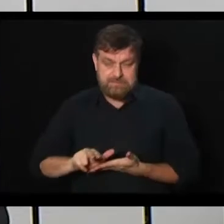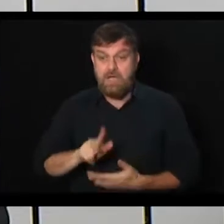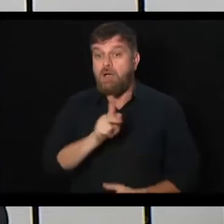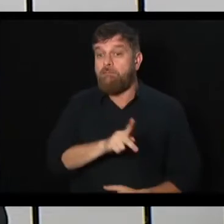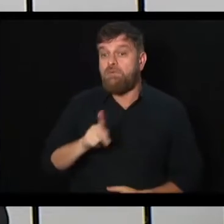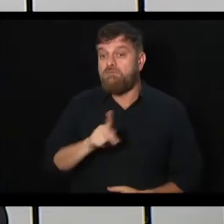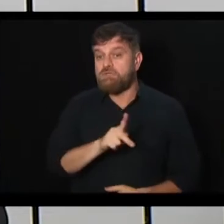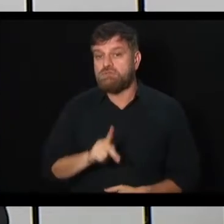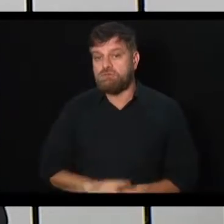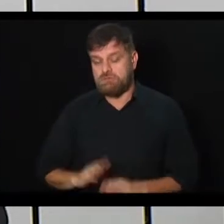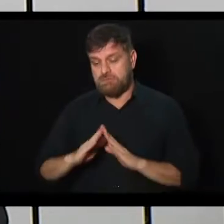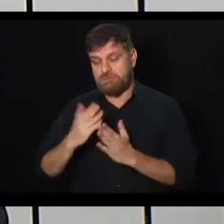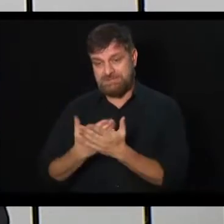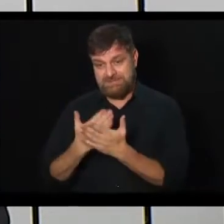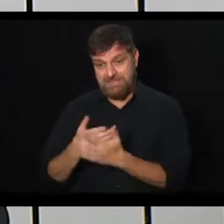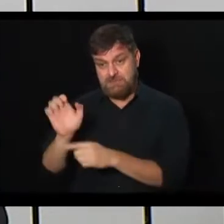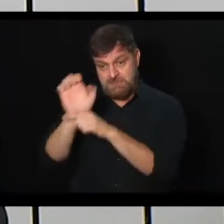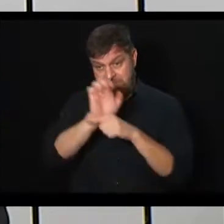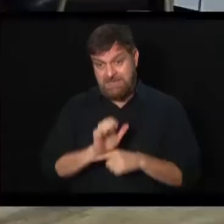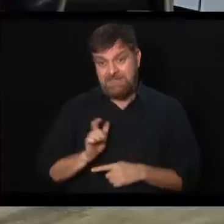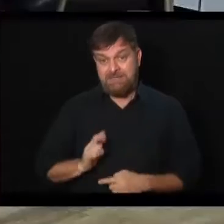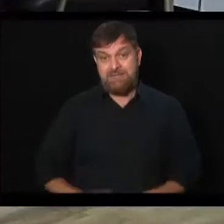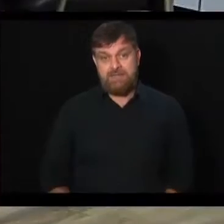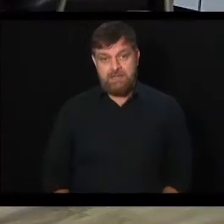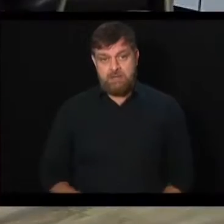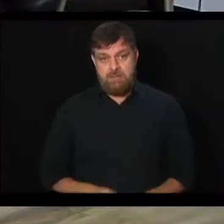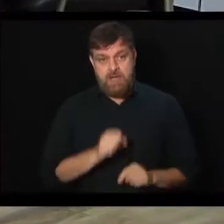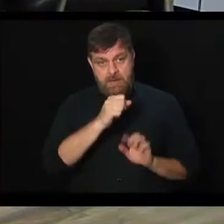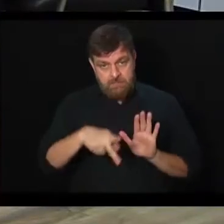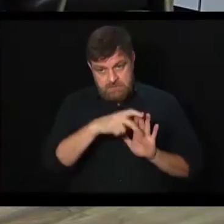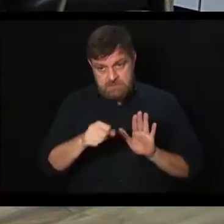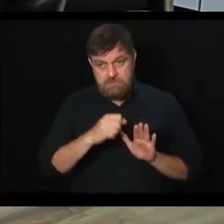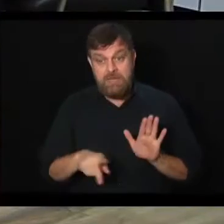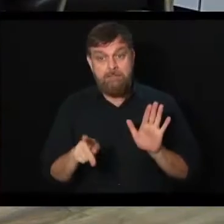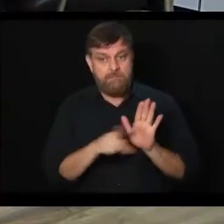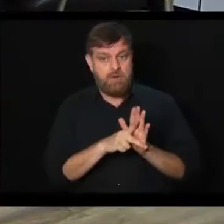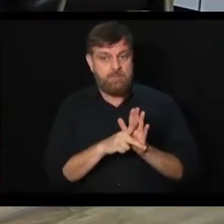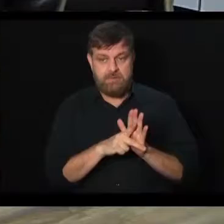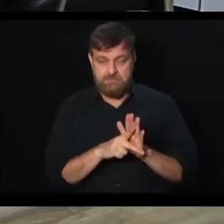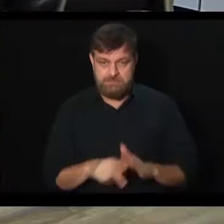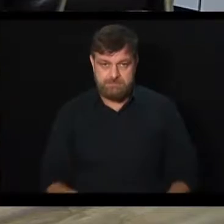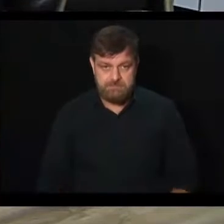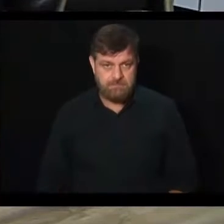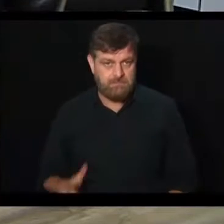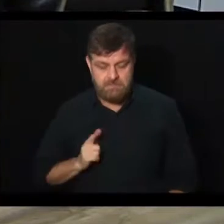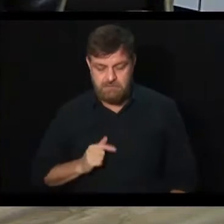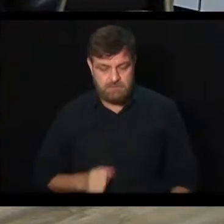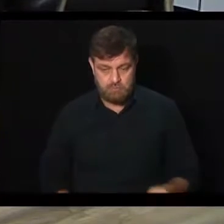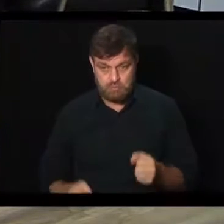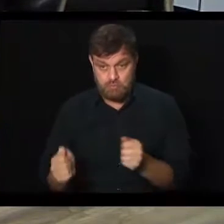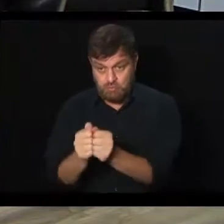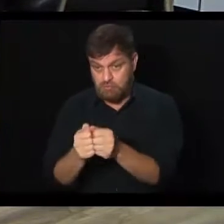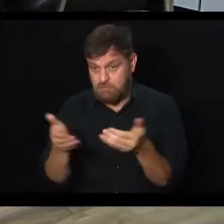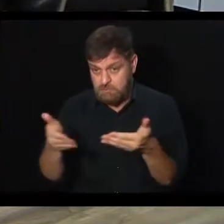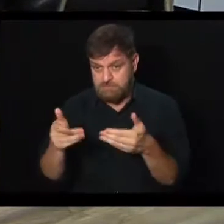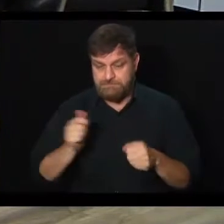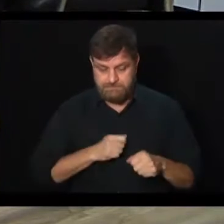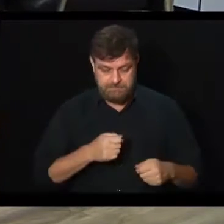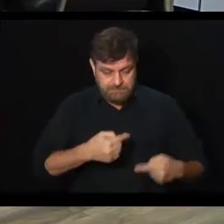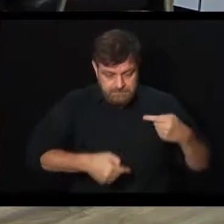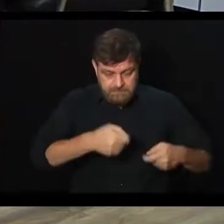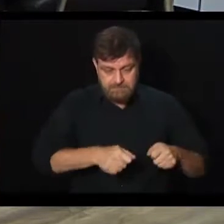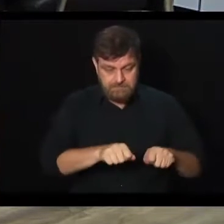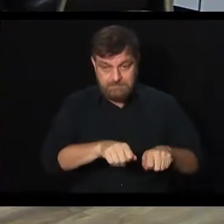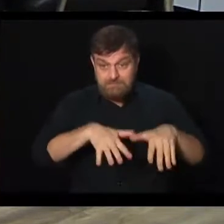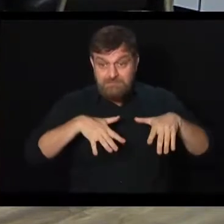estaduais têm o regime de previdência próprio. Sim. Então eles também não foram incluídos nesse primeiro momento. Então eles podem deliberar de acordo com as assembleias locais.